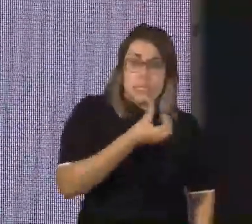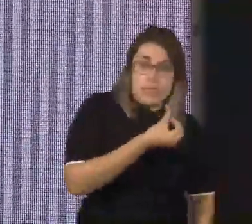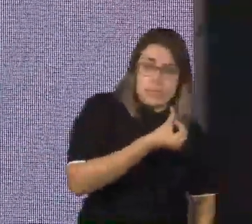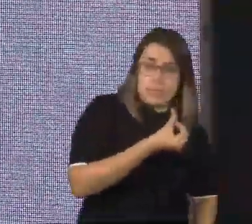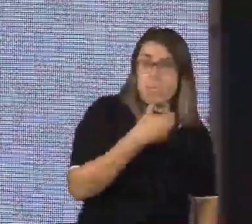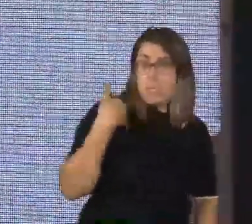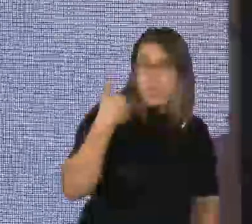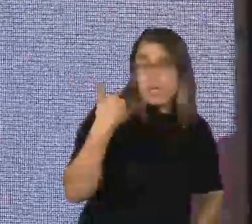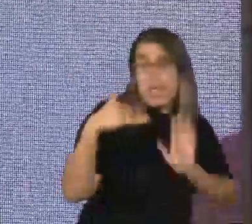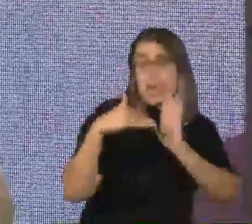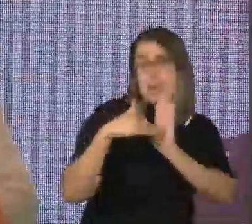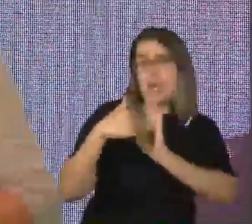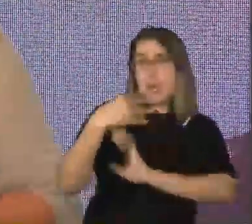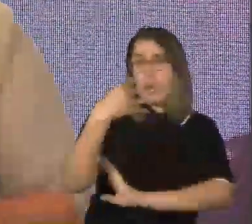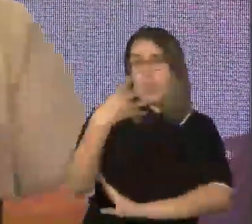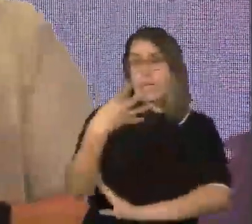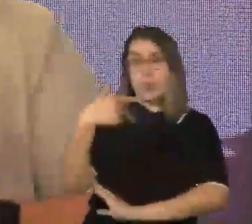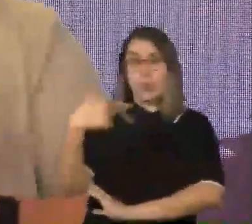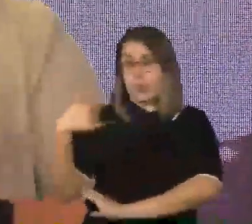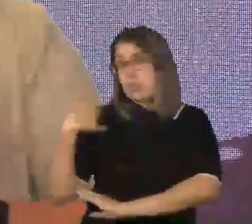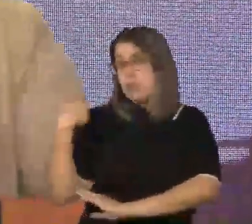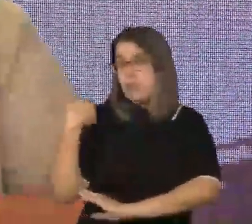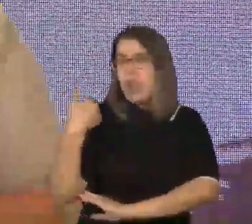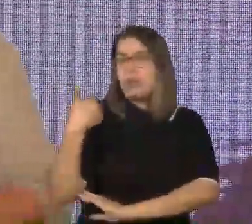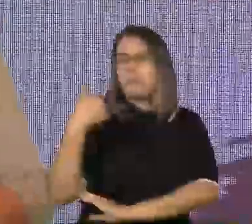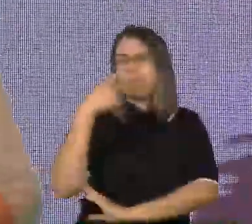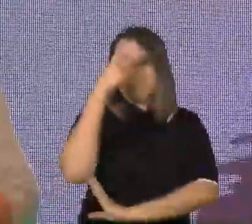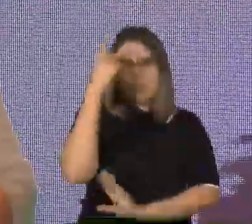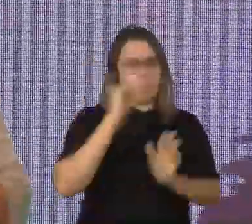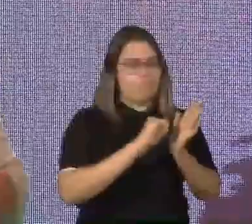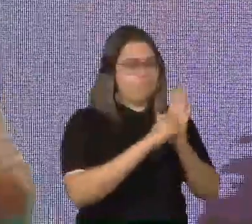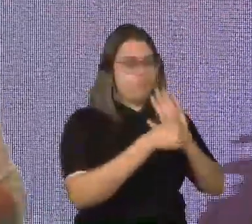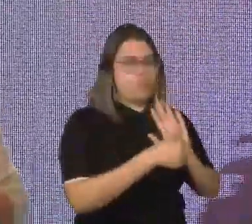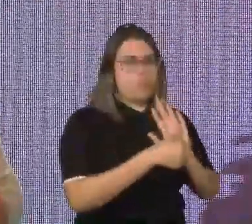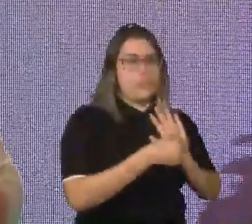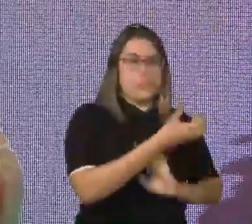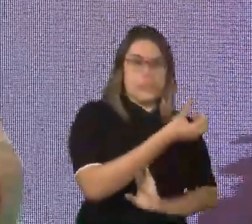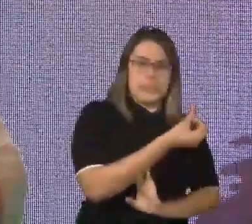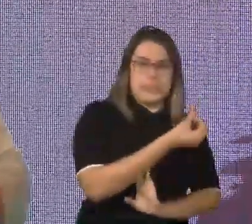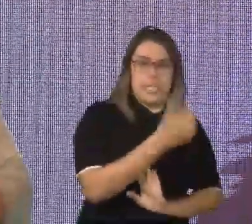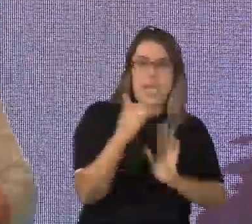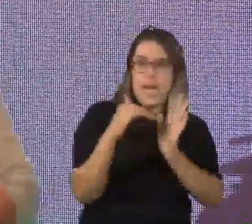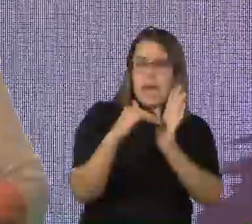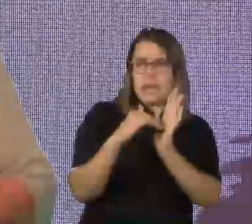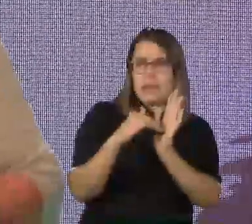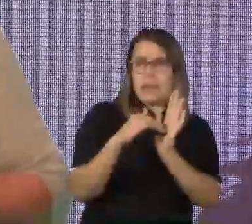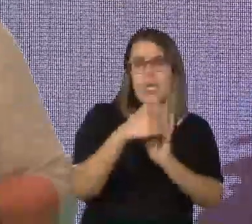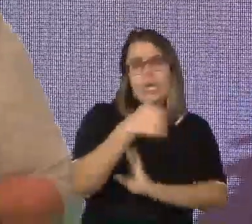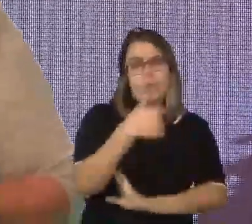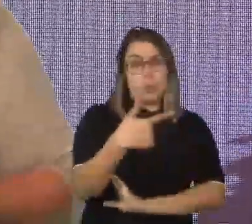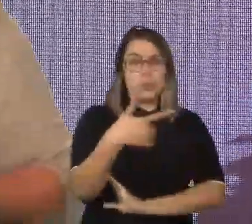42 anos com síndrome de Down, e dentro desse grupo, todos, de seis a doze no processo da